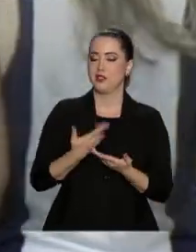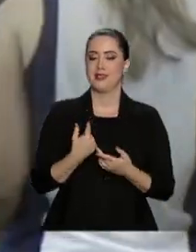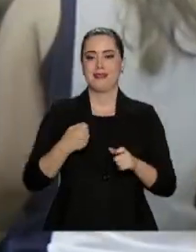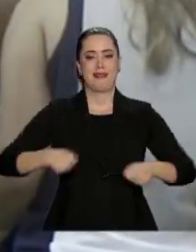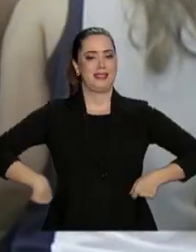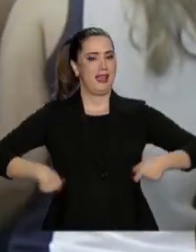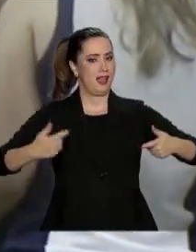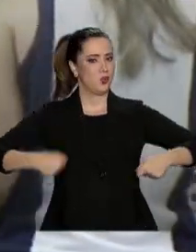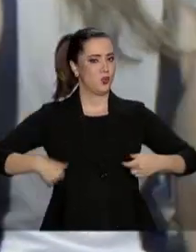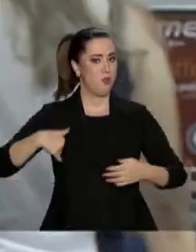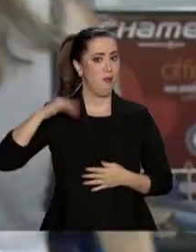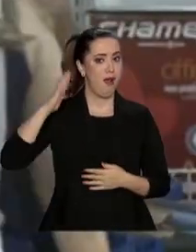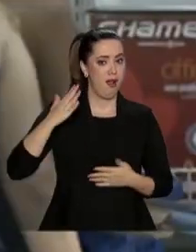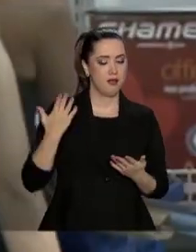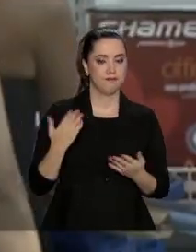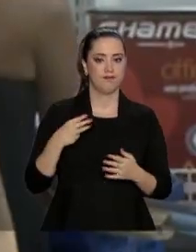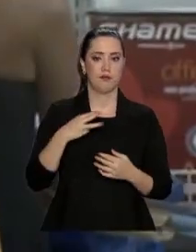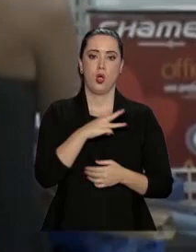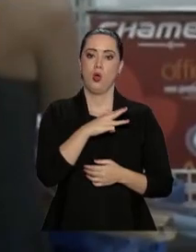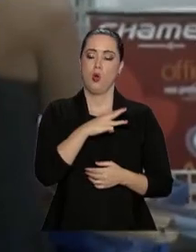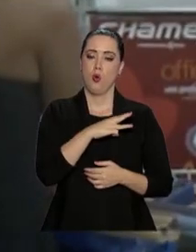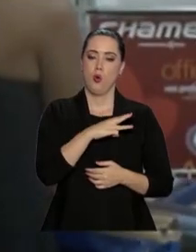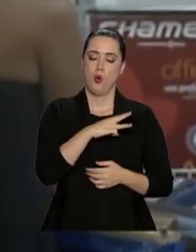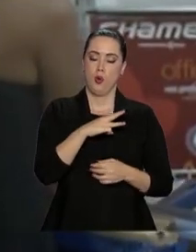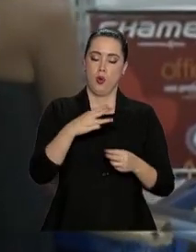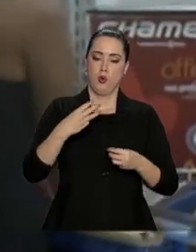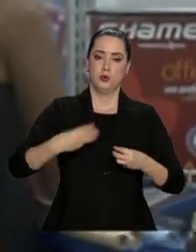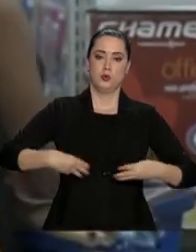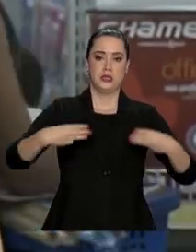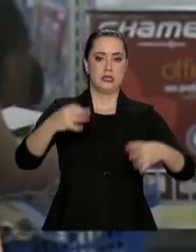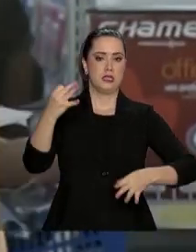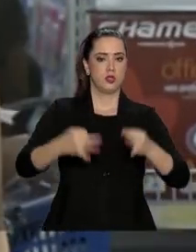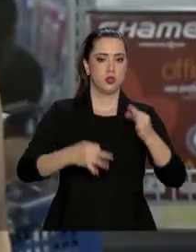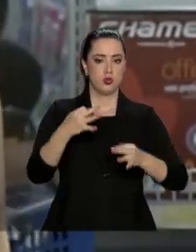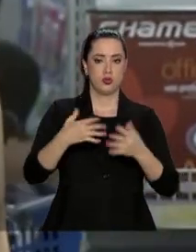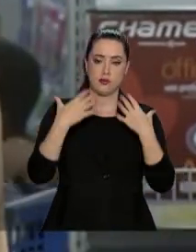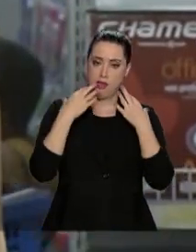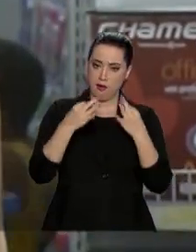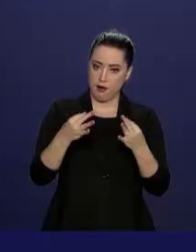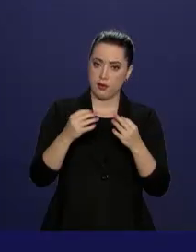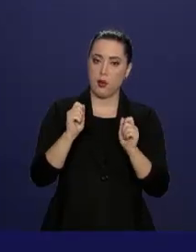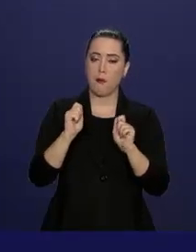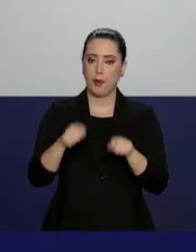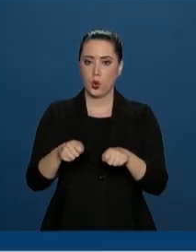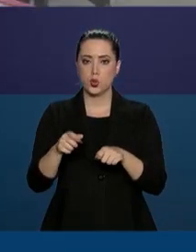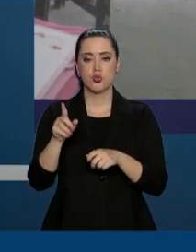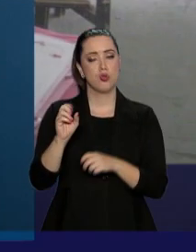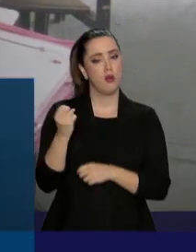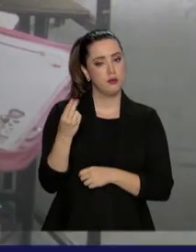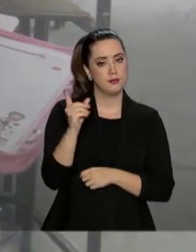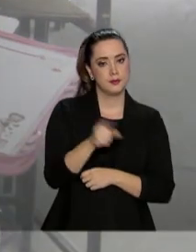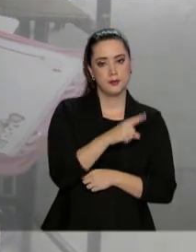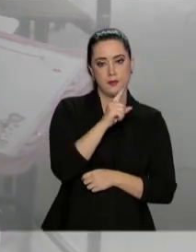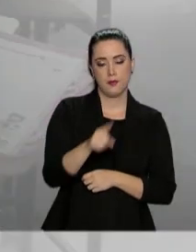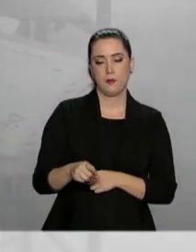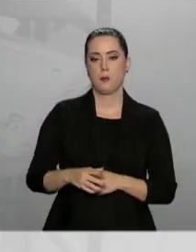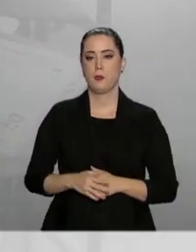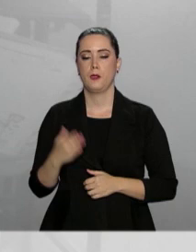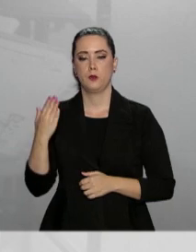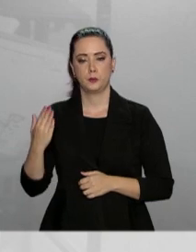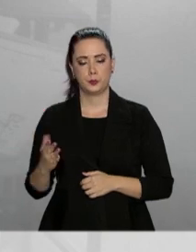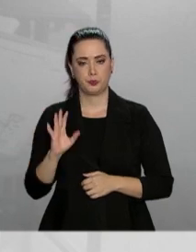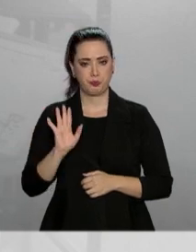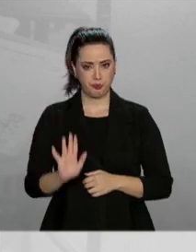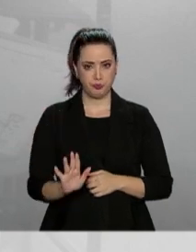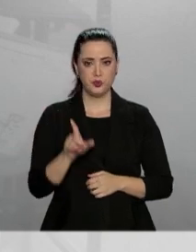despesas. O Ministério da Justiça alerta para o que as escolas podem e não podem fazer. Inadimplência das mensalidades do ano